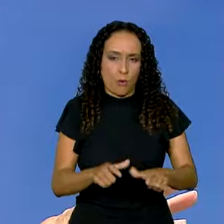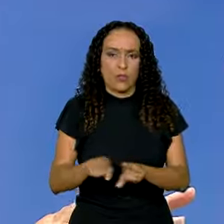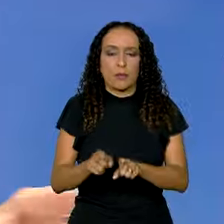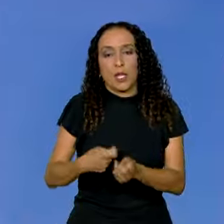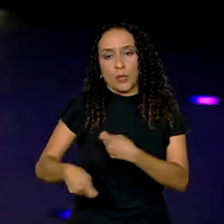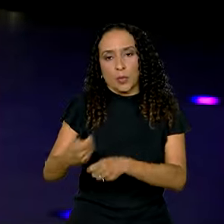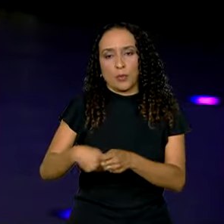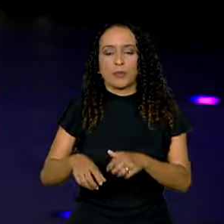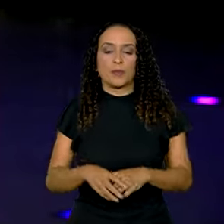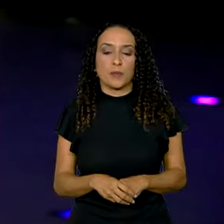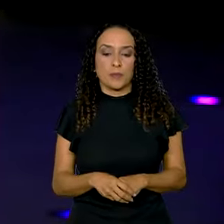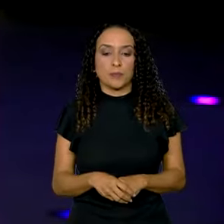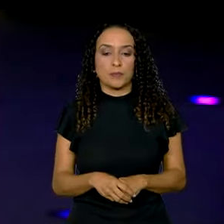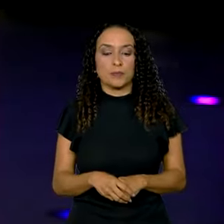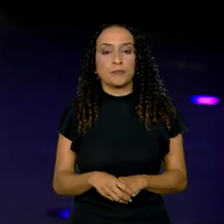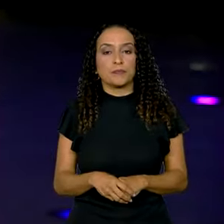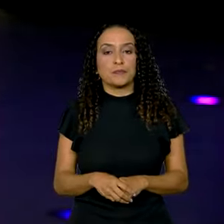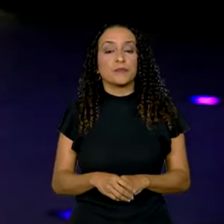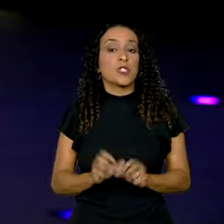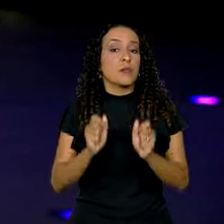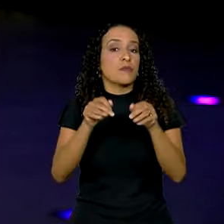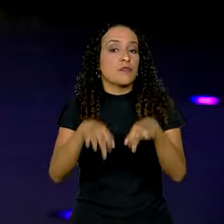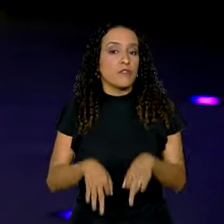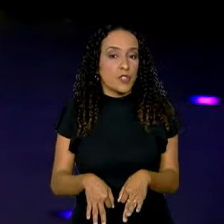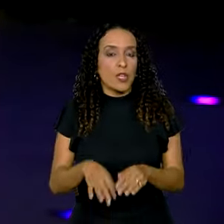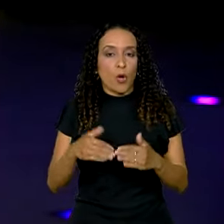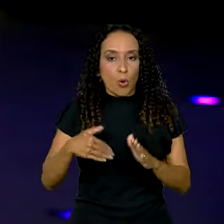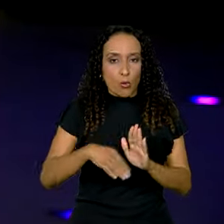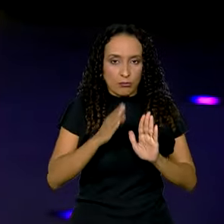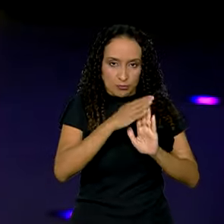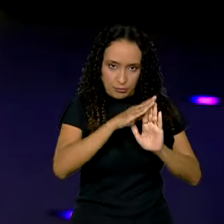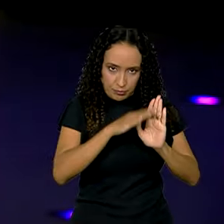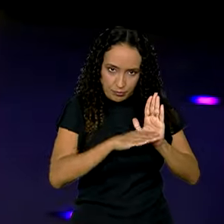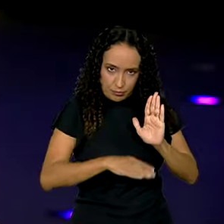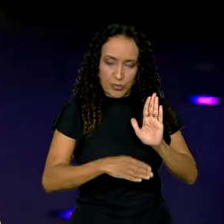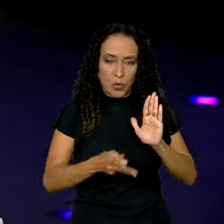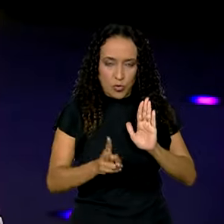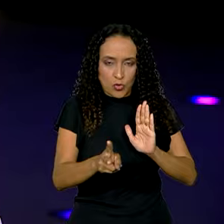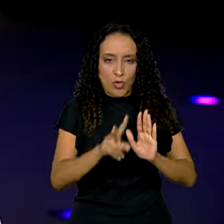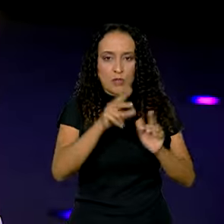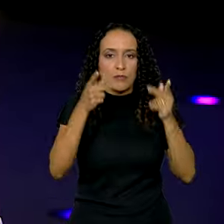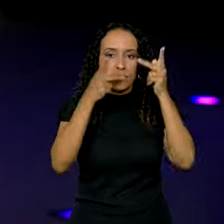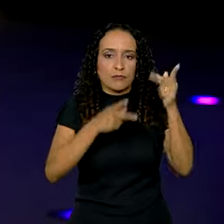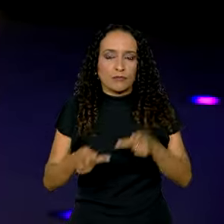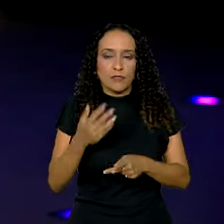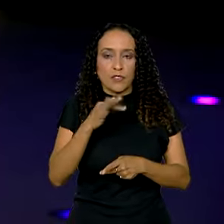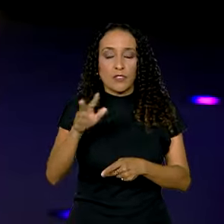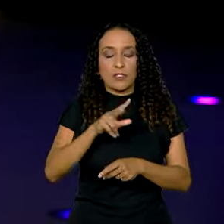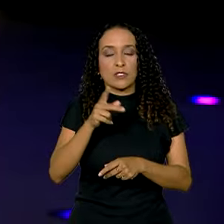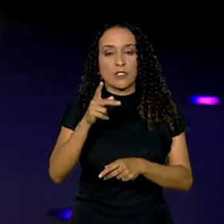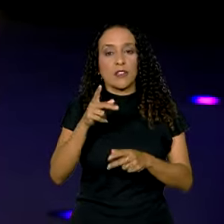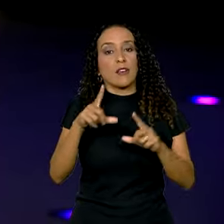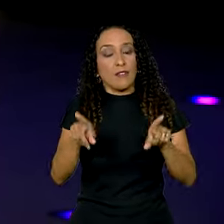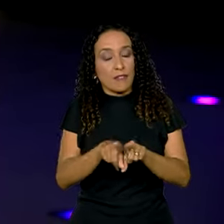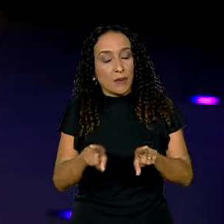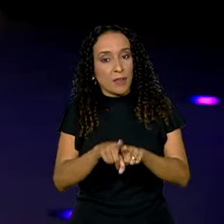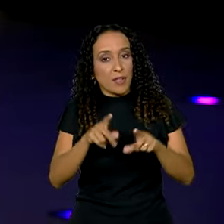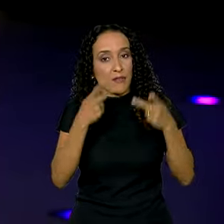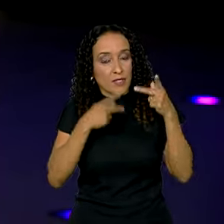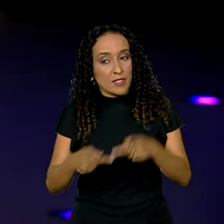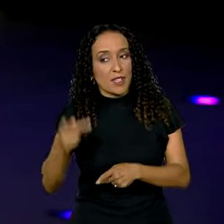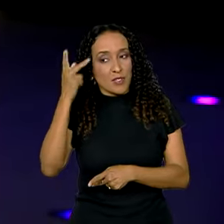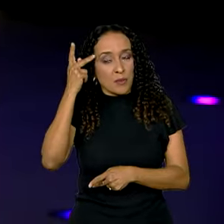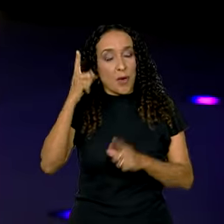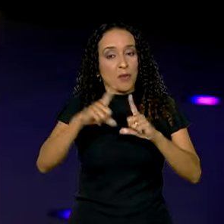economia. E por fim, continuando a agenda, o presidente da França vai visitar São Paulo e Brasília. Outros